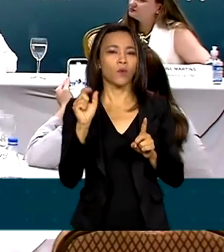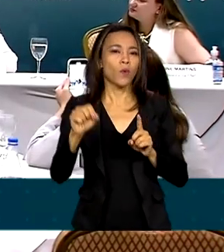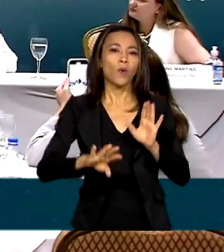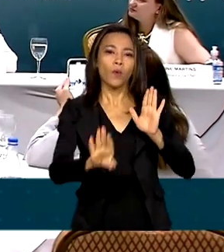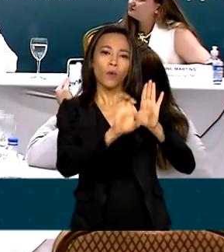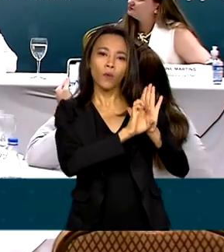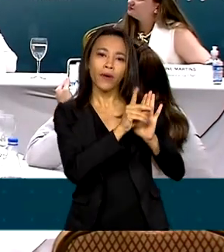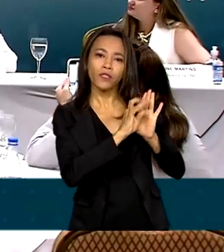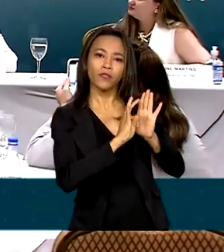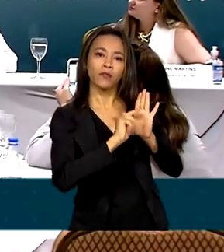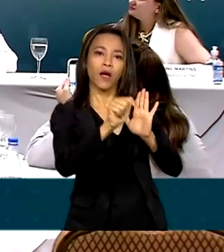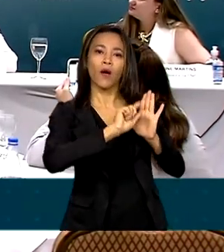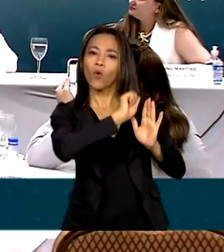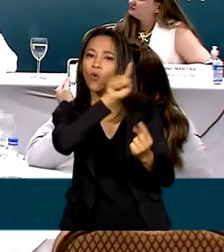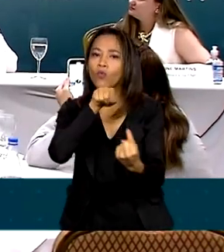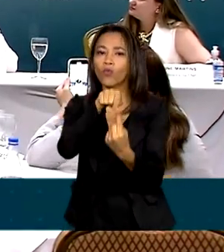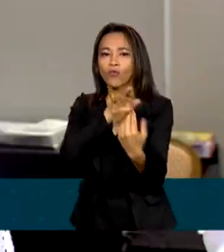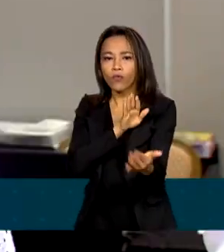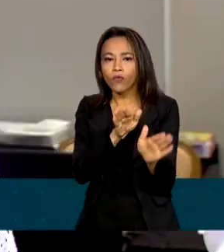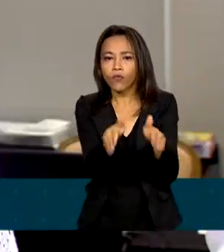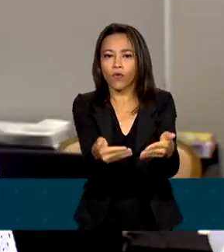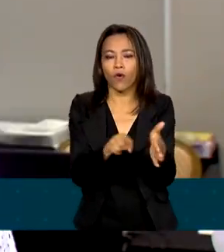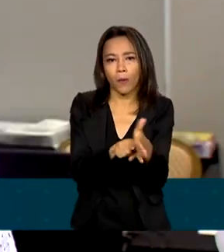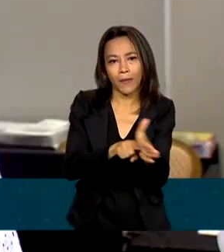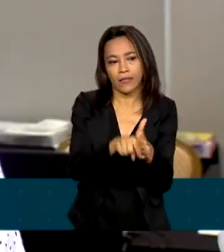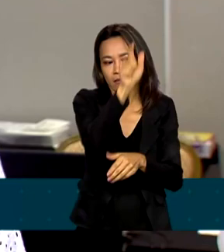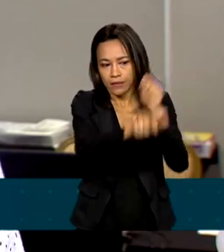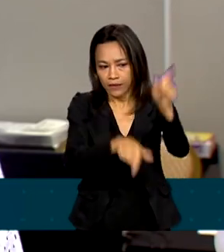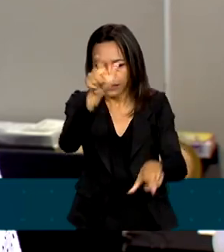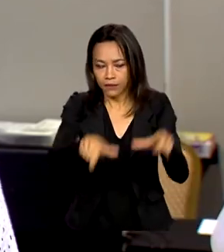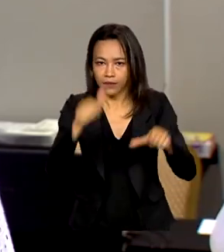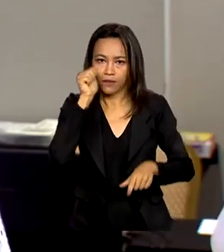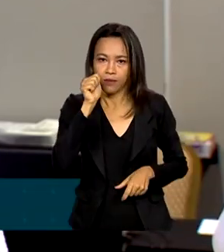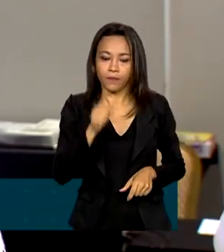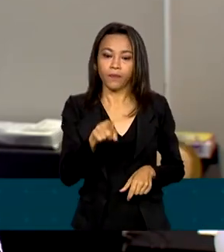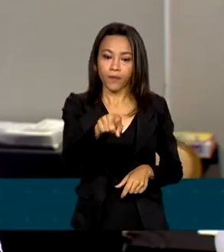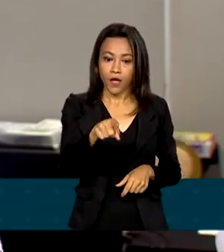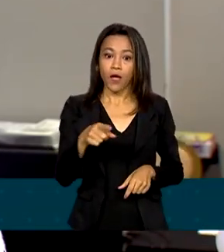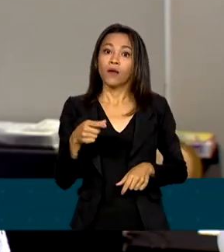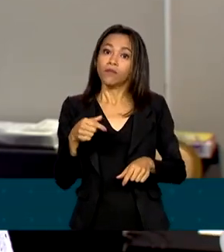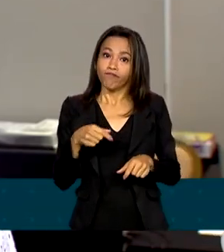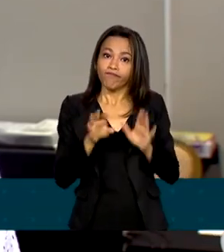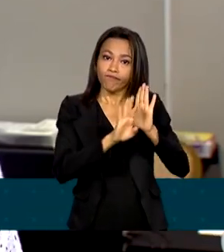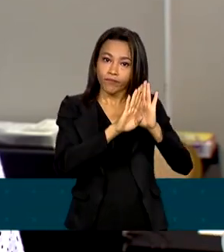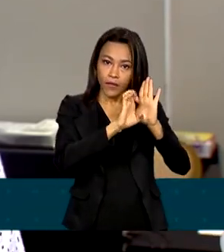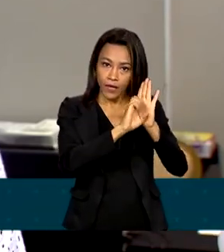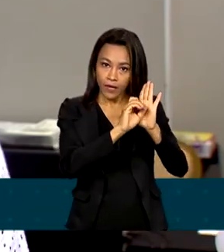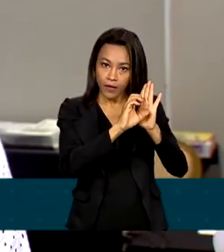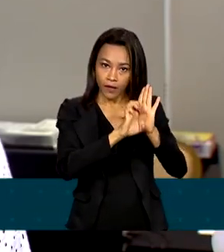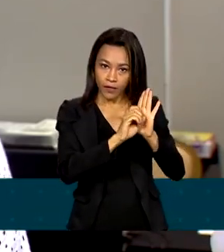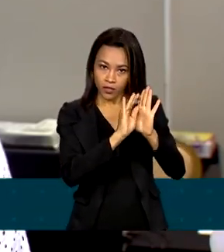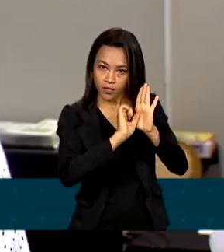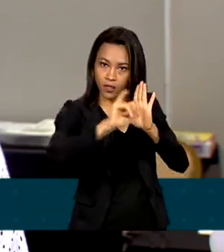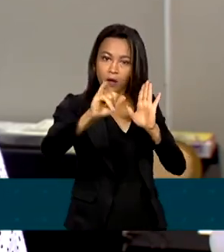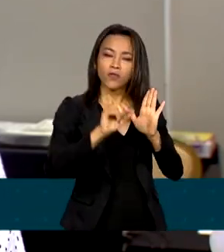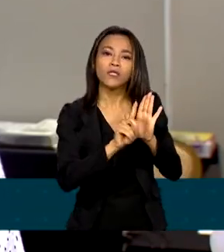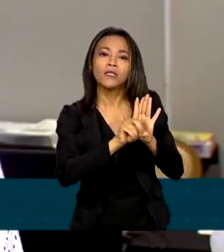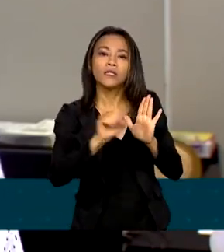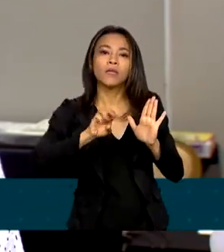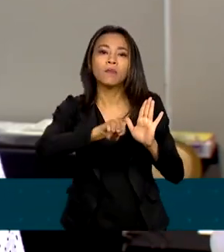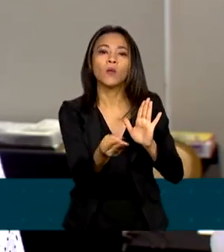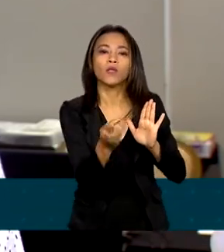especificamente a pesquisadoras. Nós lançamos esse edital de 100 milhões de reais para que as